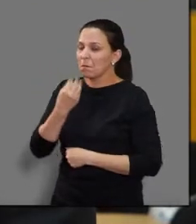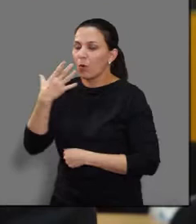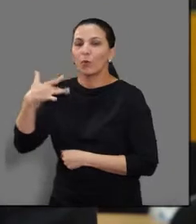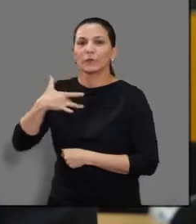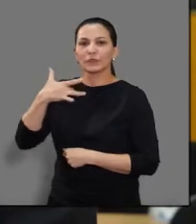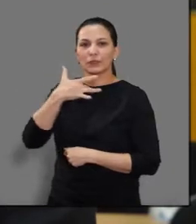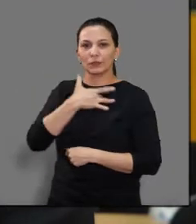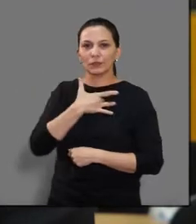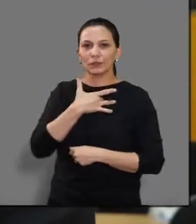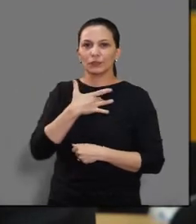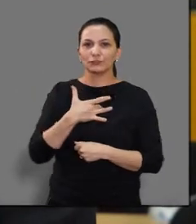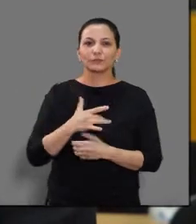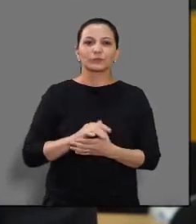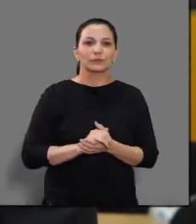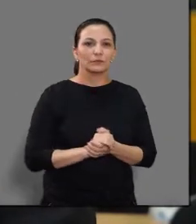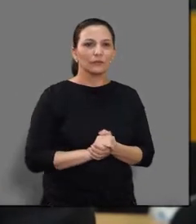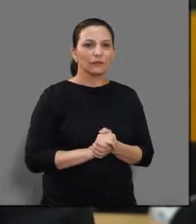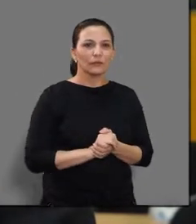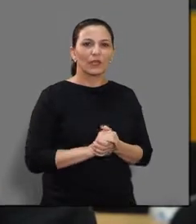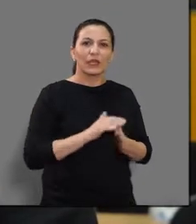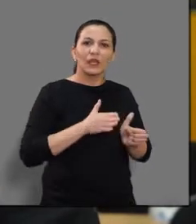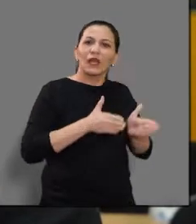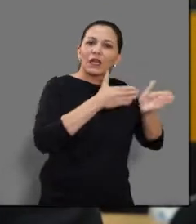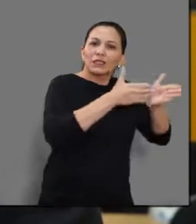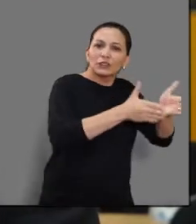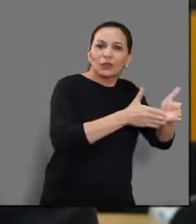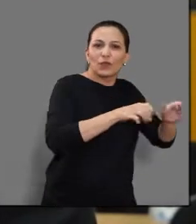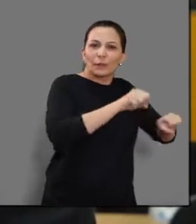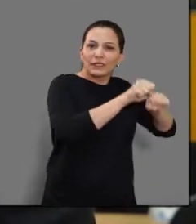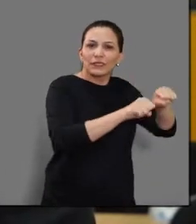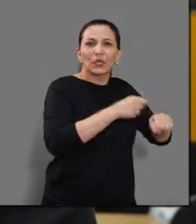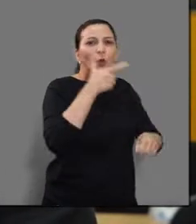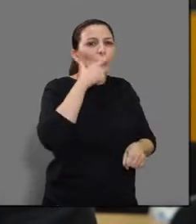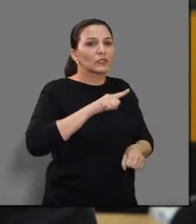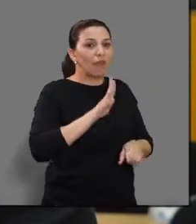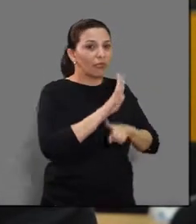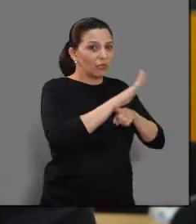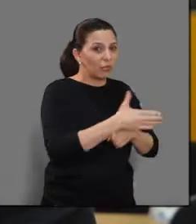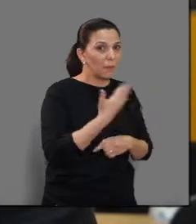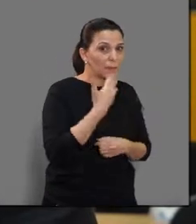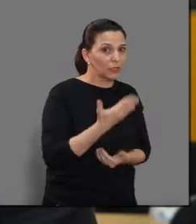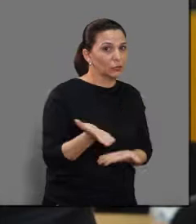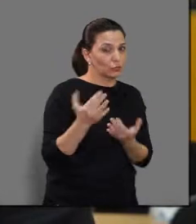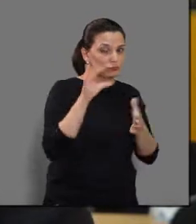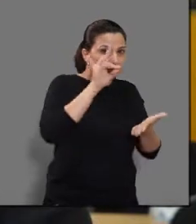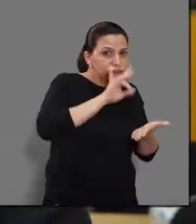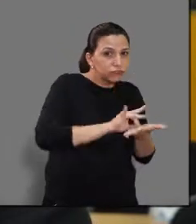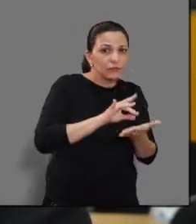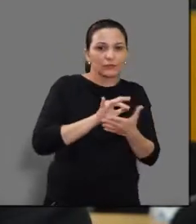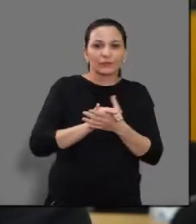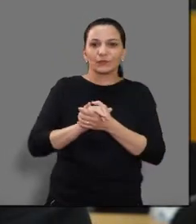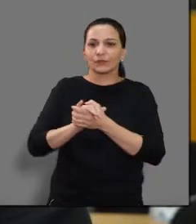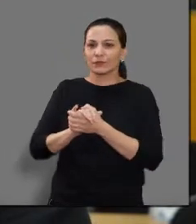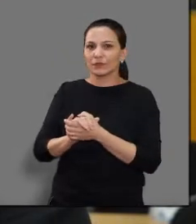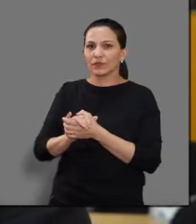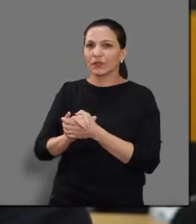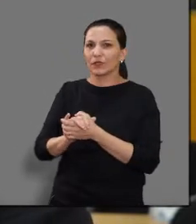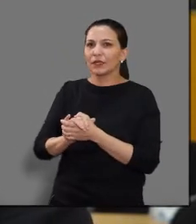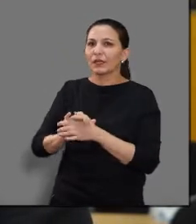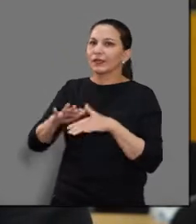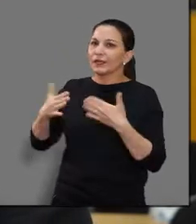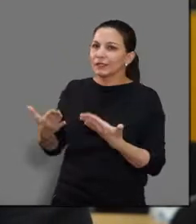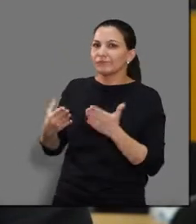com relação a esse pedido? Então, nós fizemos uma indicação para o prefeito municipal, é de competência do executivo colocar em prática